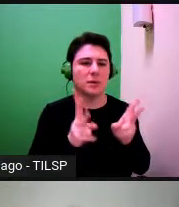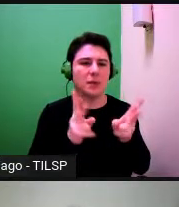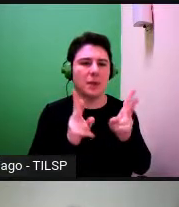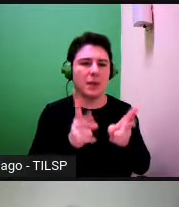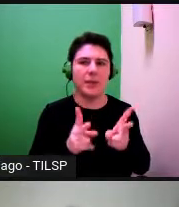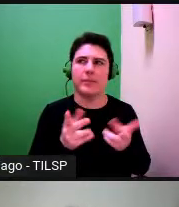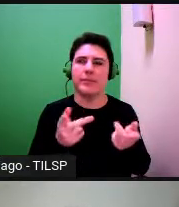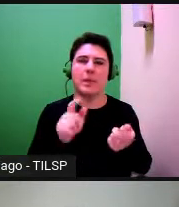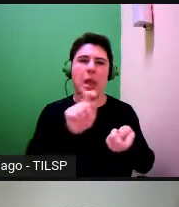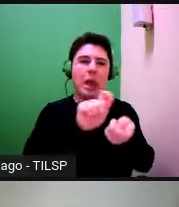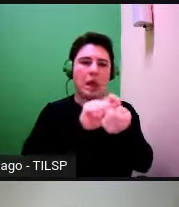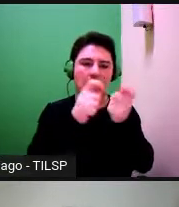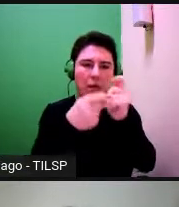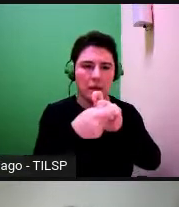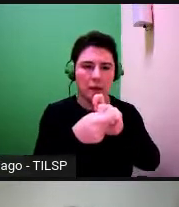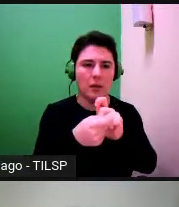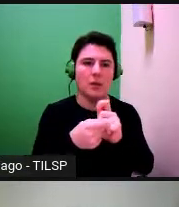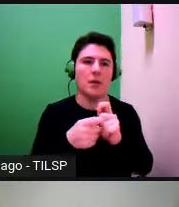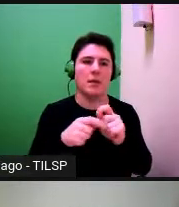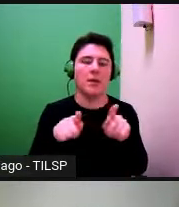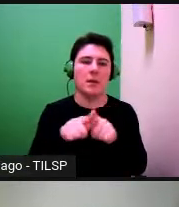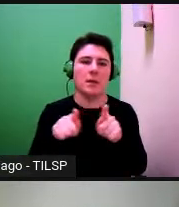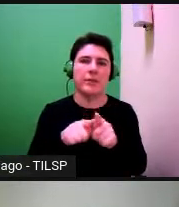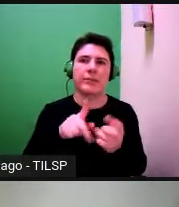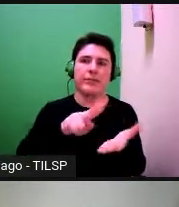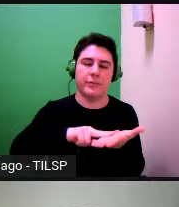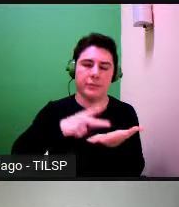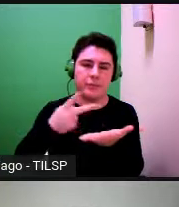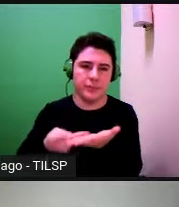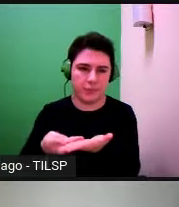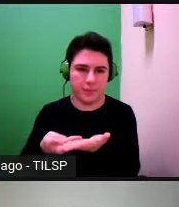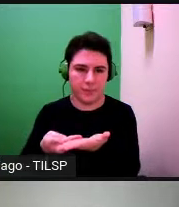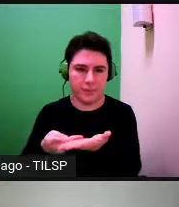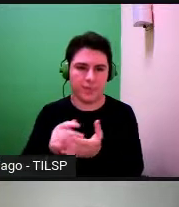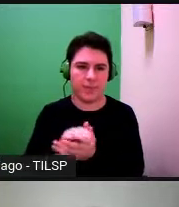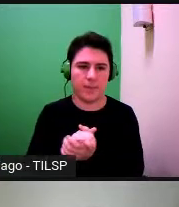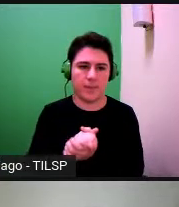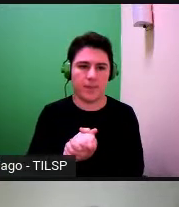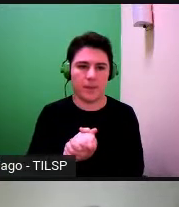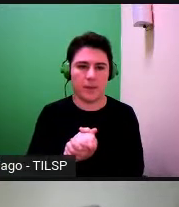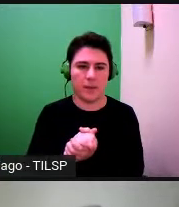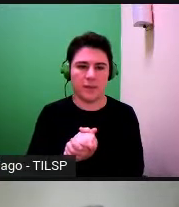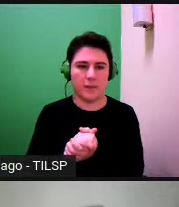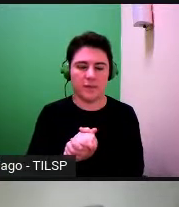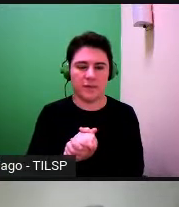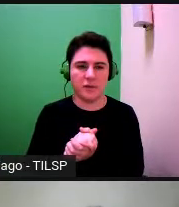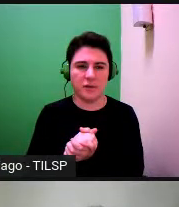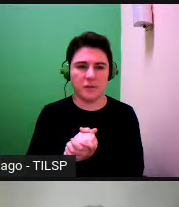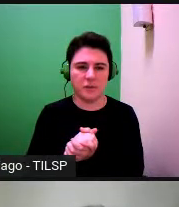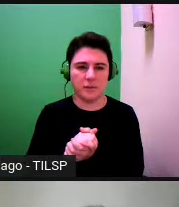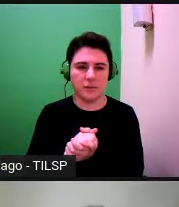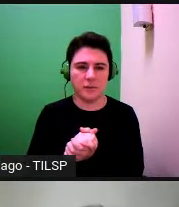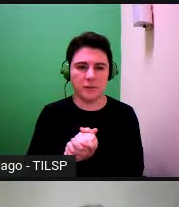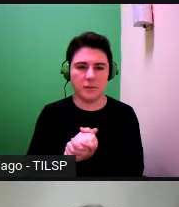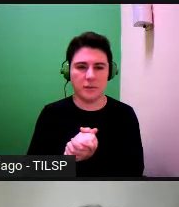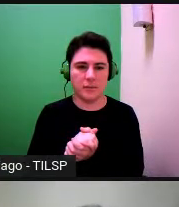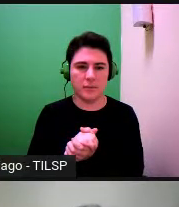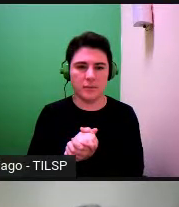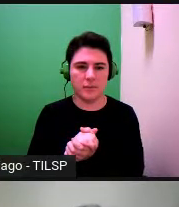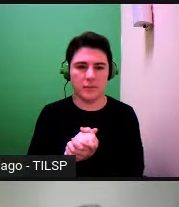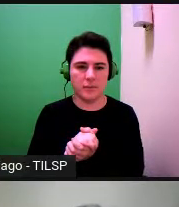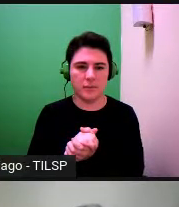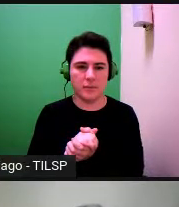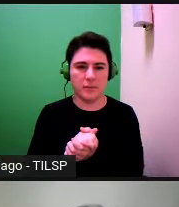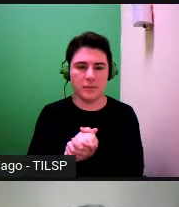adaptação de seleção de tradução isto que é parece ser uma característica do texto de